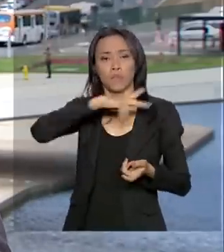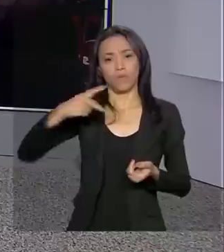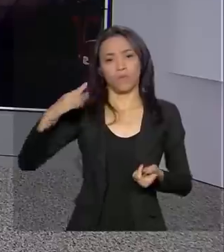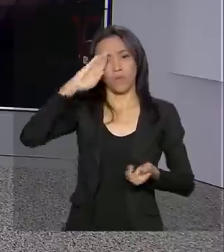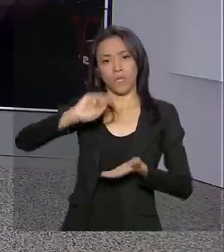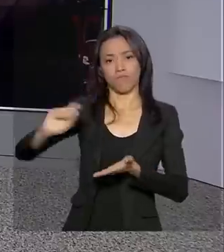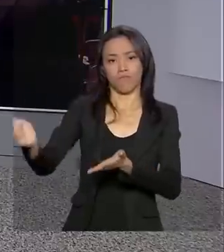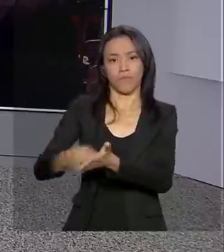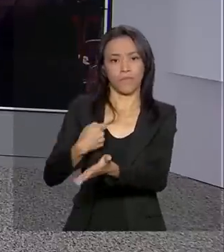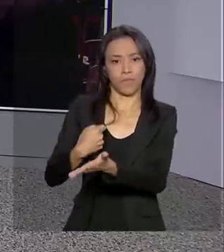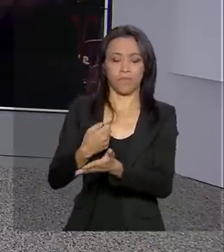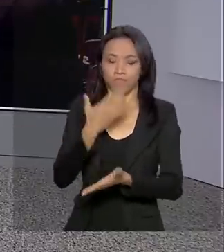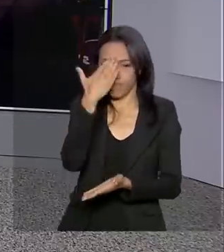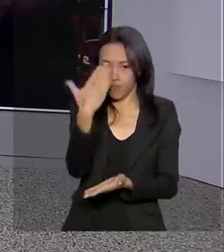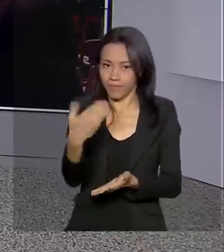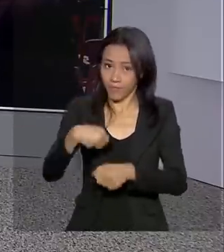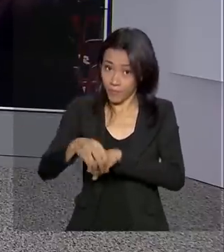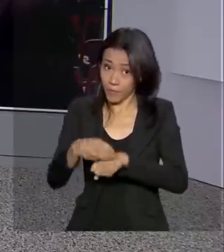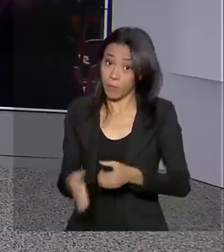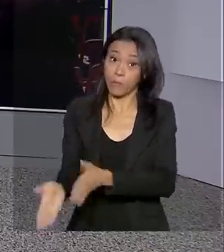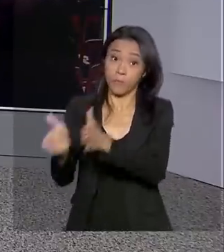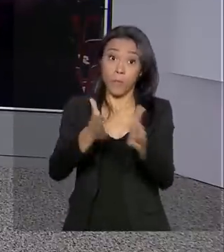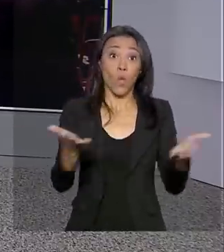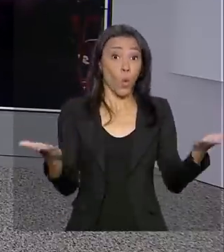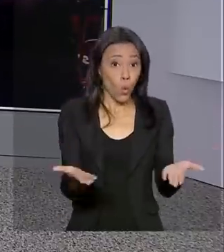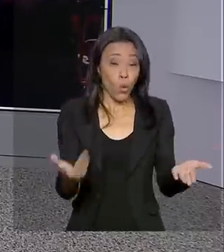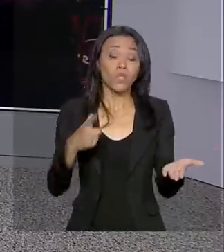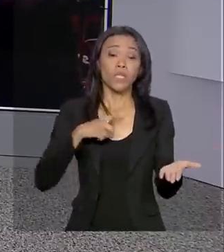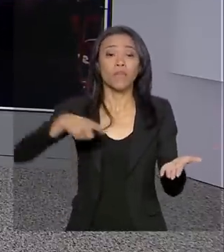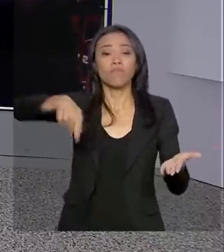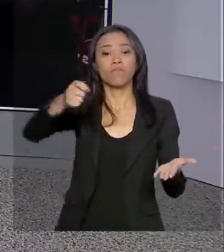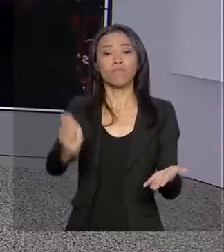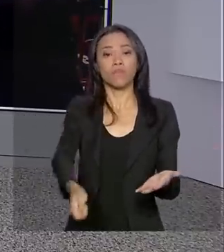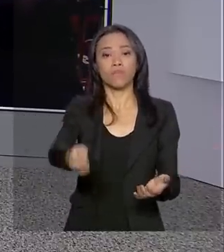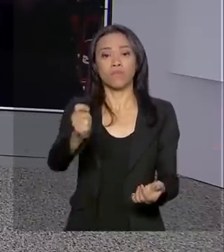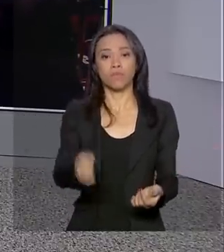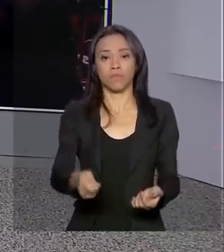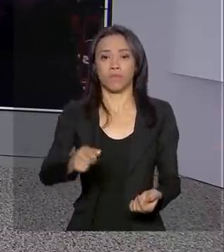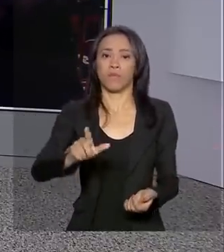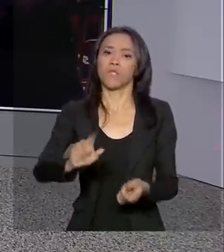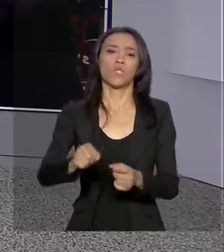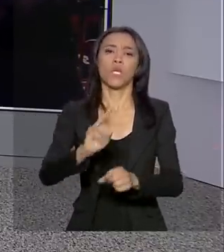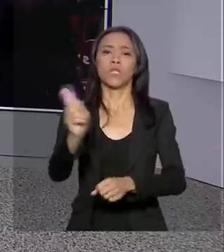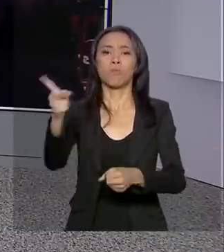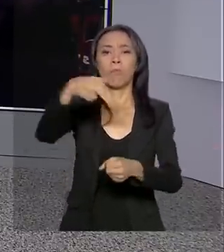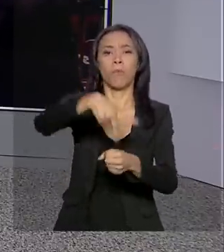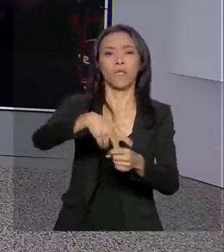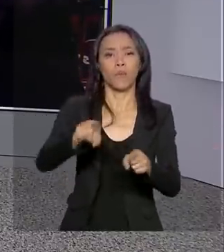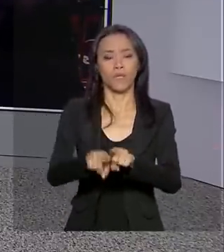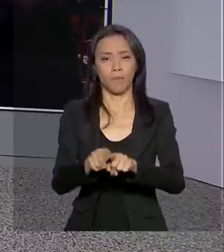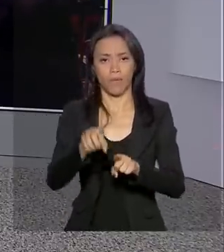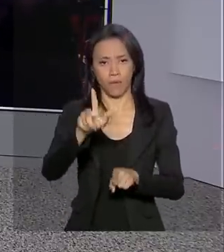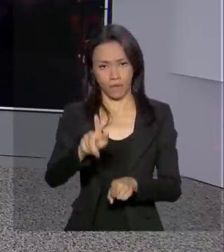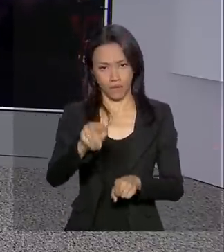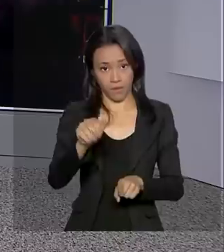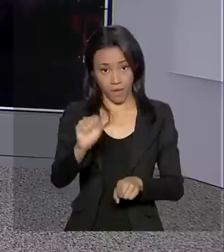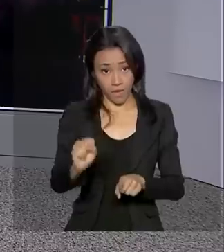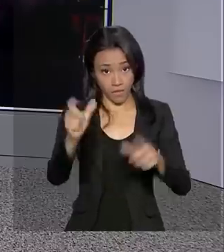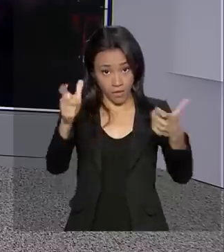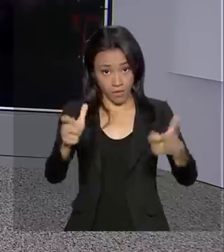Glauco, pelas informações. E hoje tem mais um leilão de petróleo e gás no Rio de Janeiro. Marcelo Castilho acompanha. Bom dia, Marcelo.